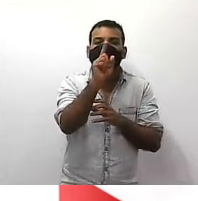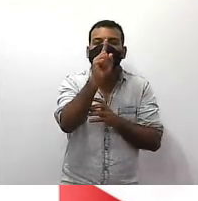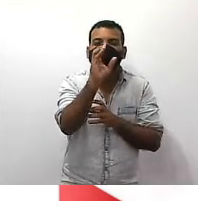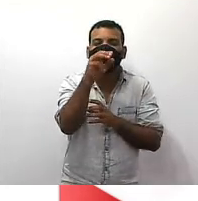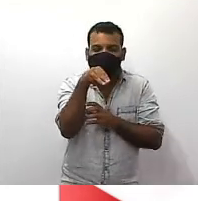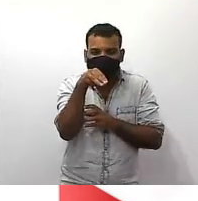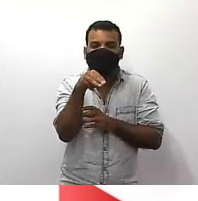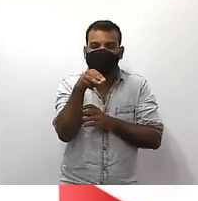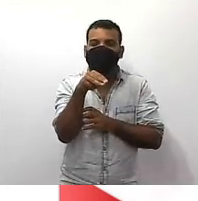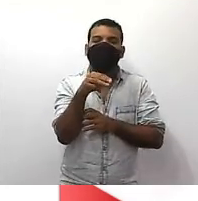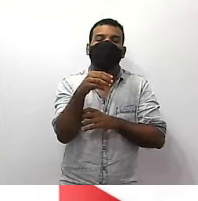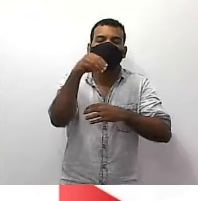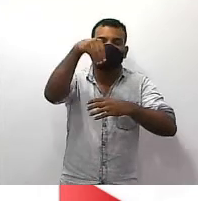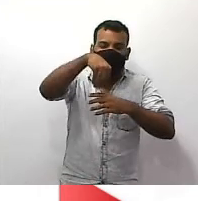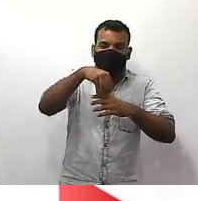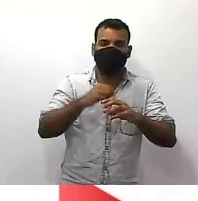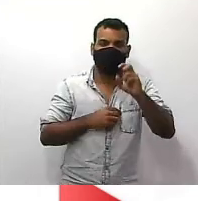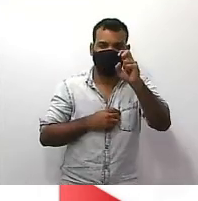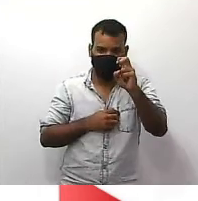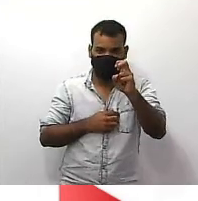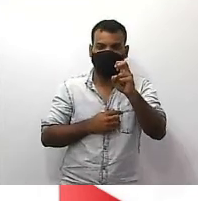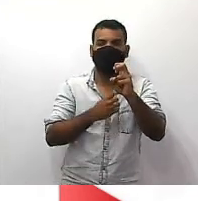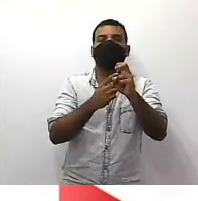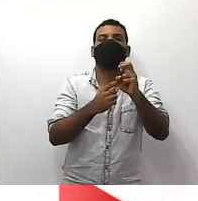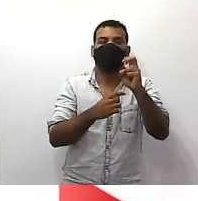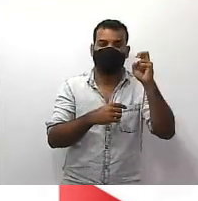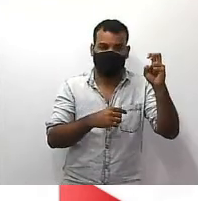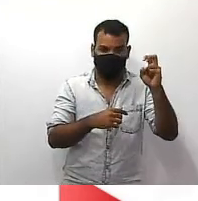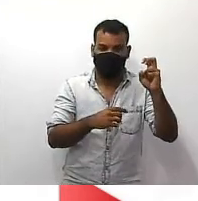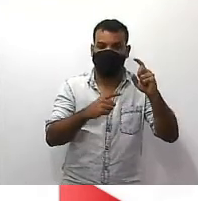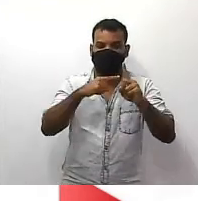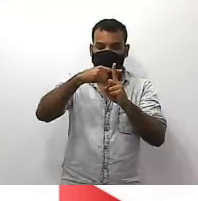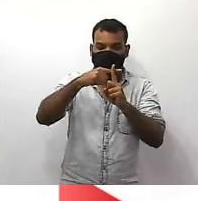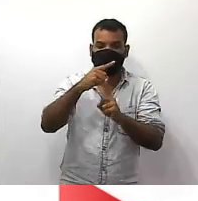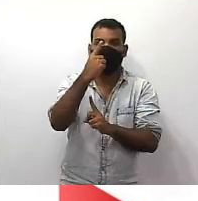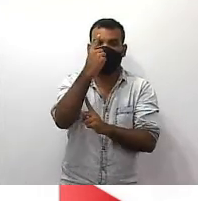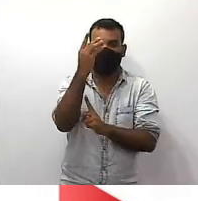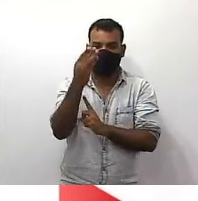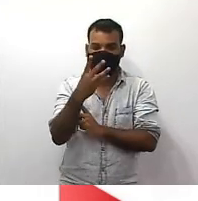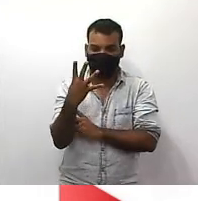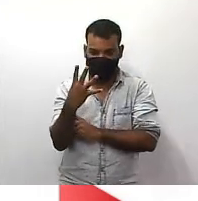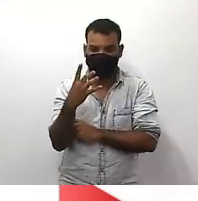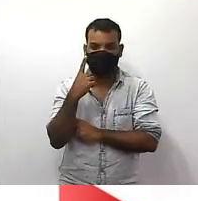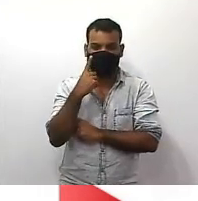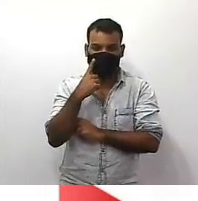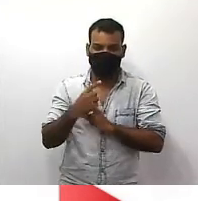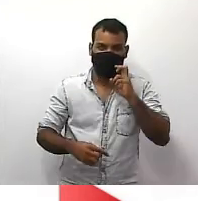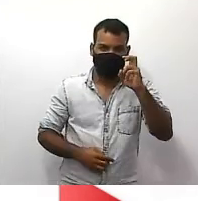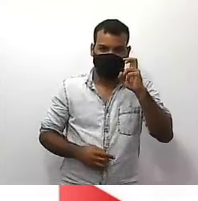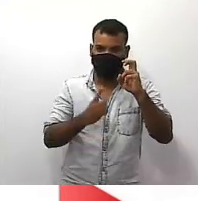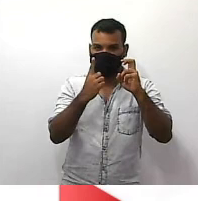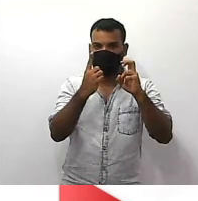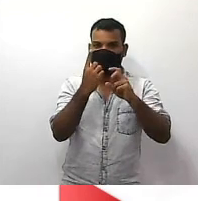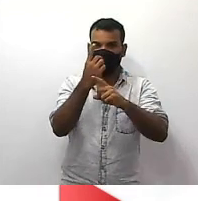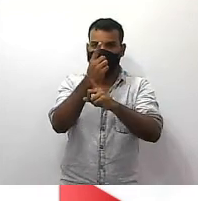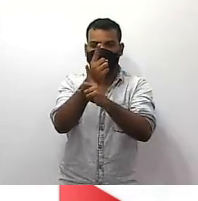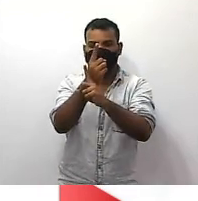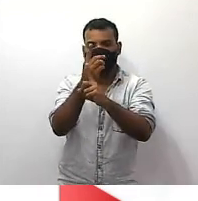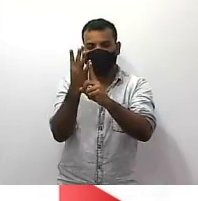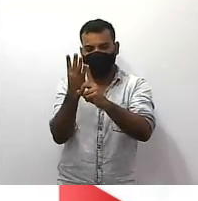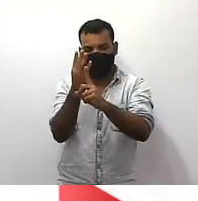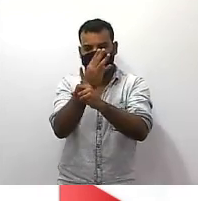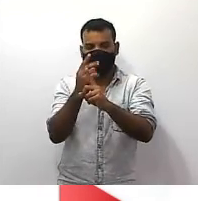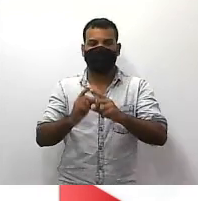tá olha cinco inteiros mais um quarto de quilômetro nesse mapa a distância entre duas